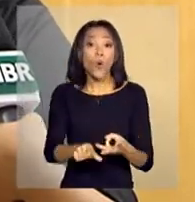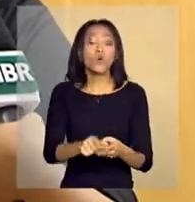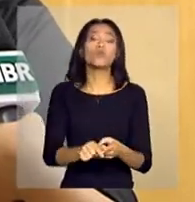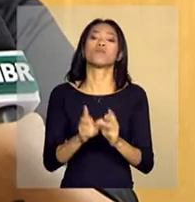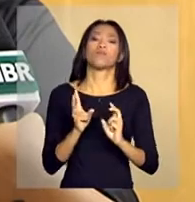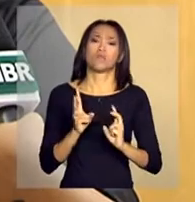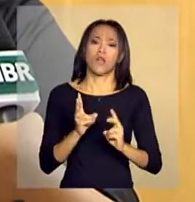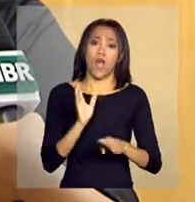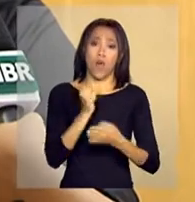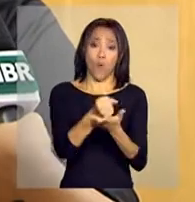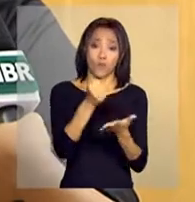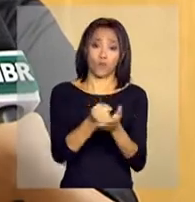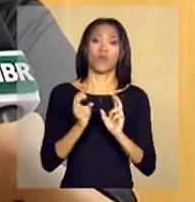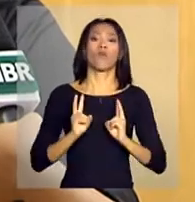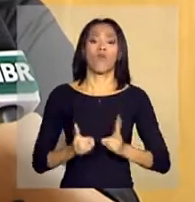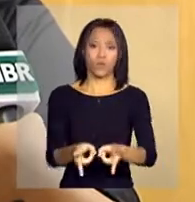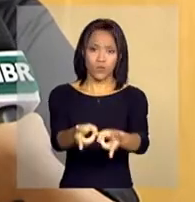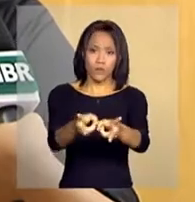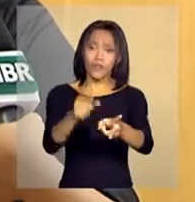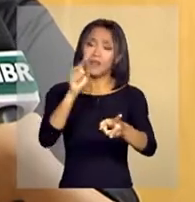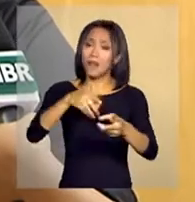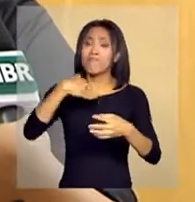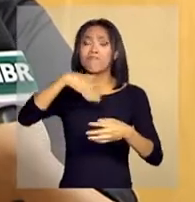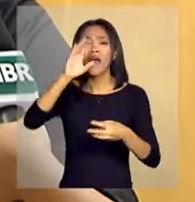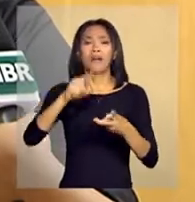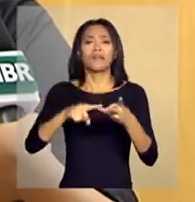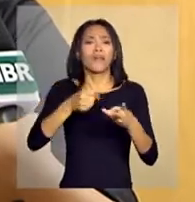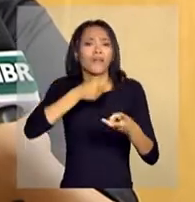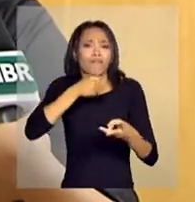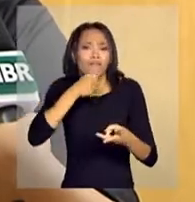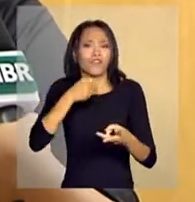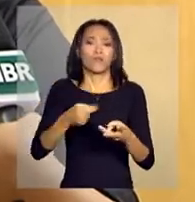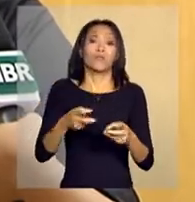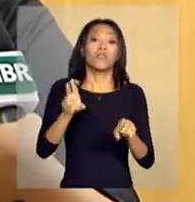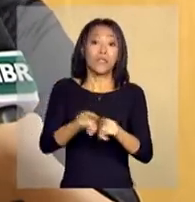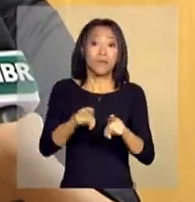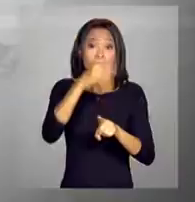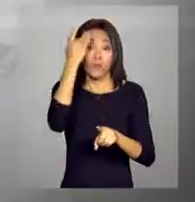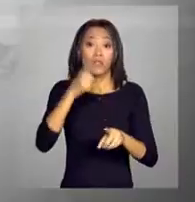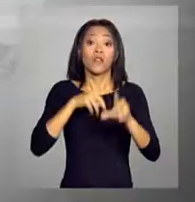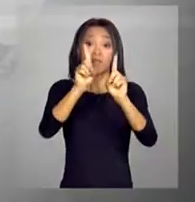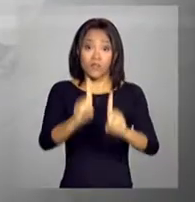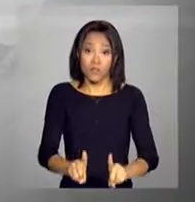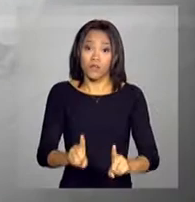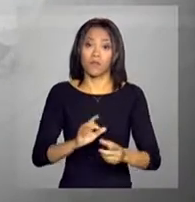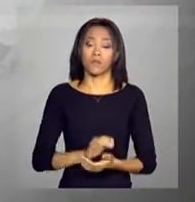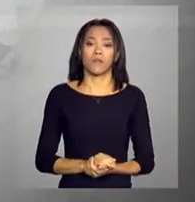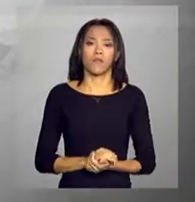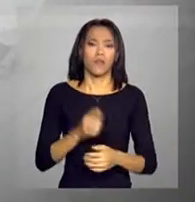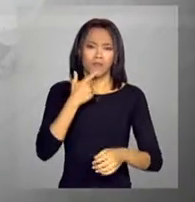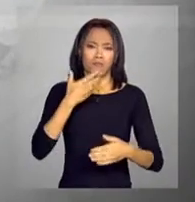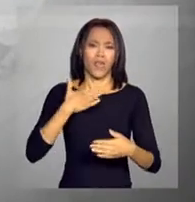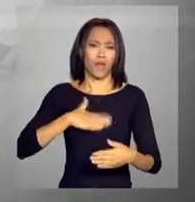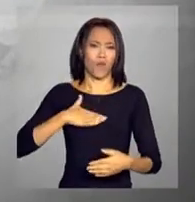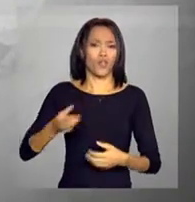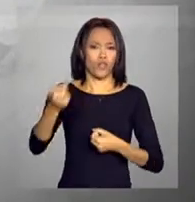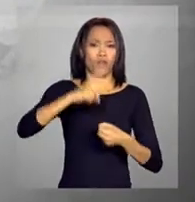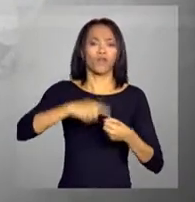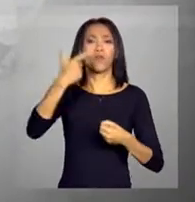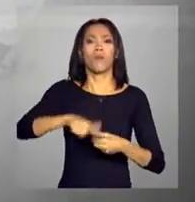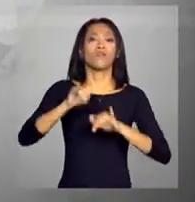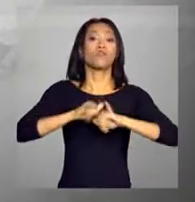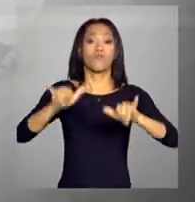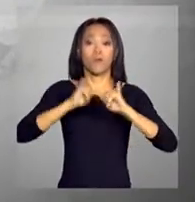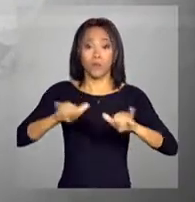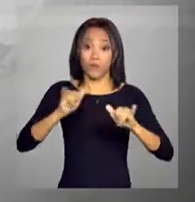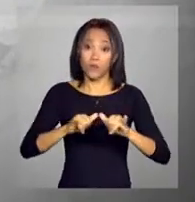continuada, que ele é mais exclusivo para idosos e pessoas com deficiência. E daqui a pouco a gente volta com outras